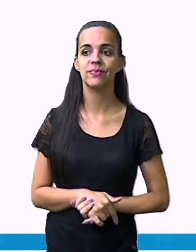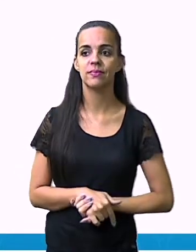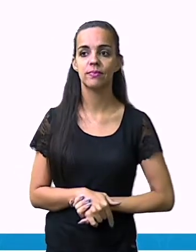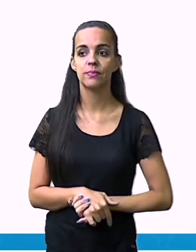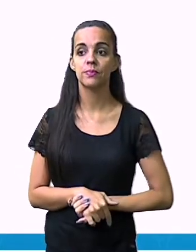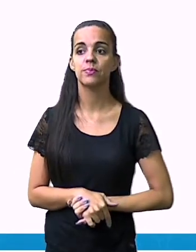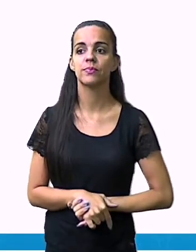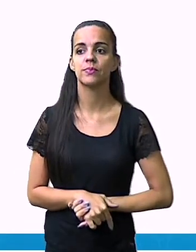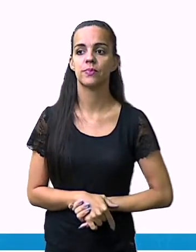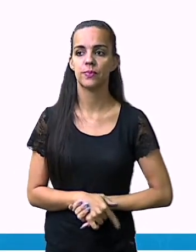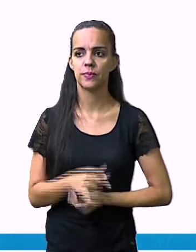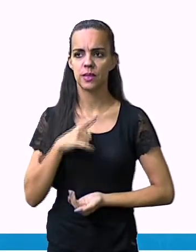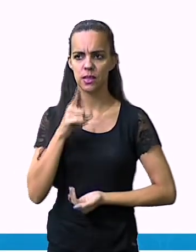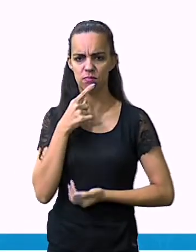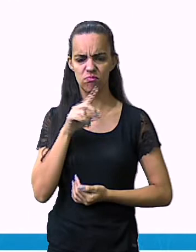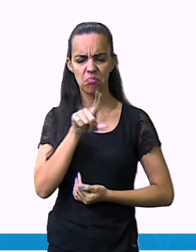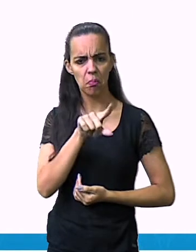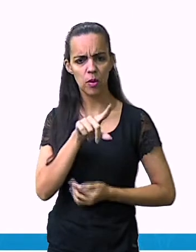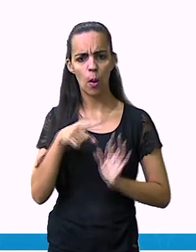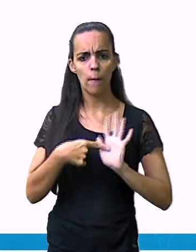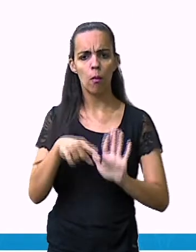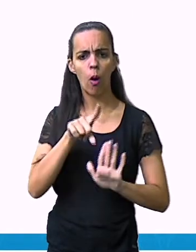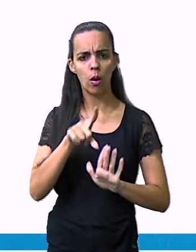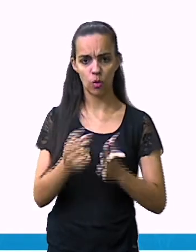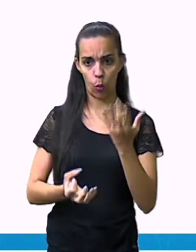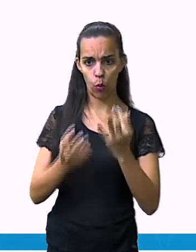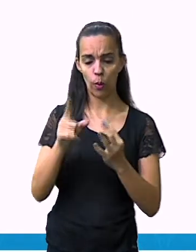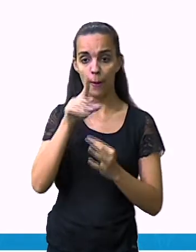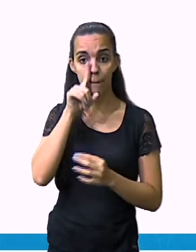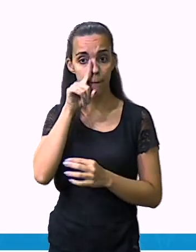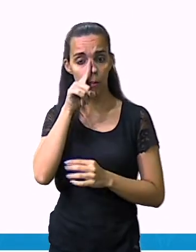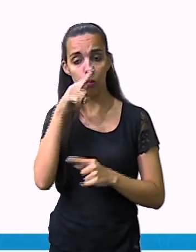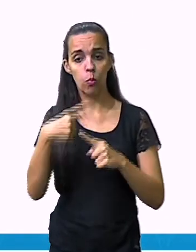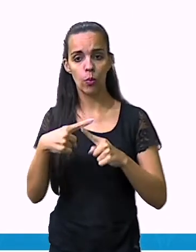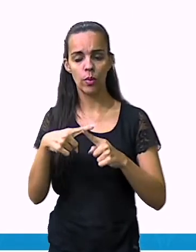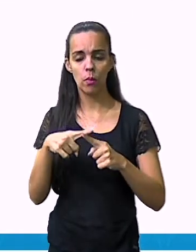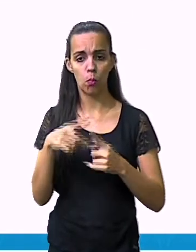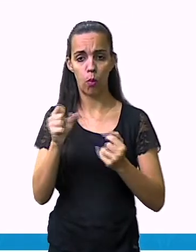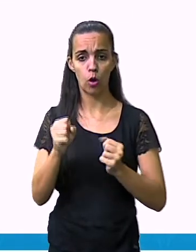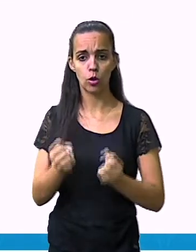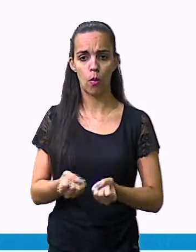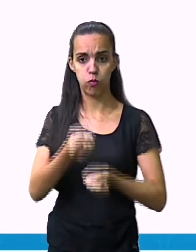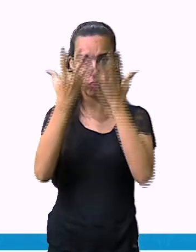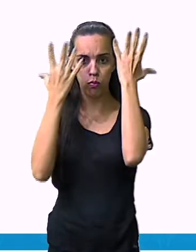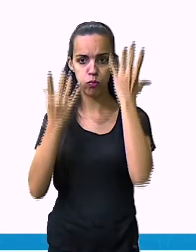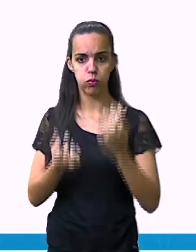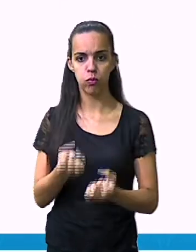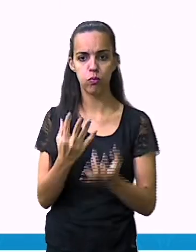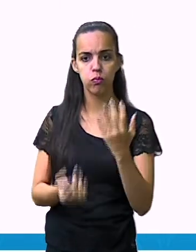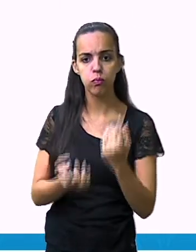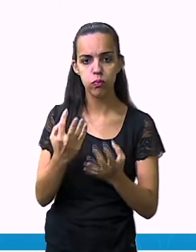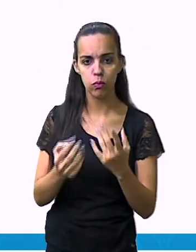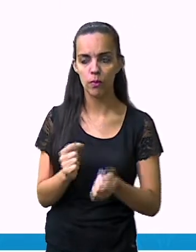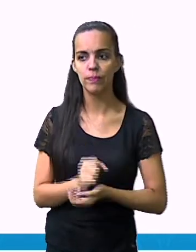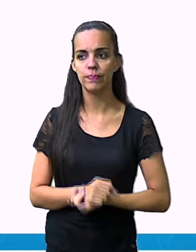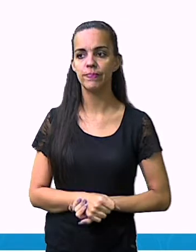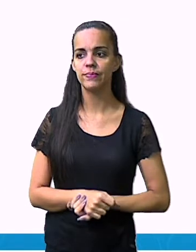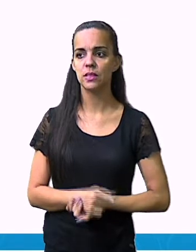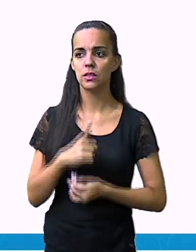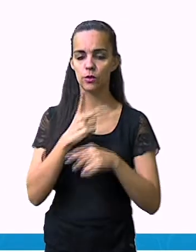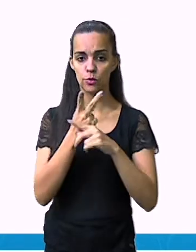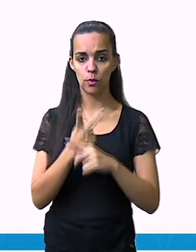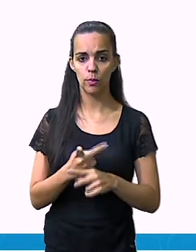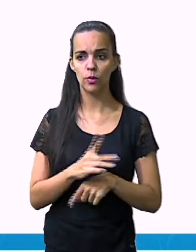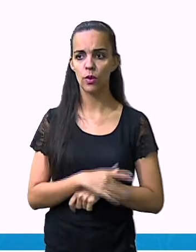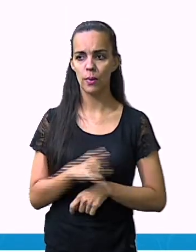Significa que ele pega fogo com facilidade. No caso, seria aqui o fósforo. Então,